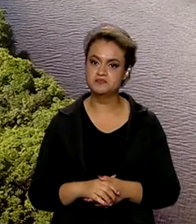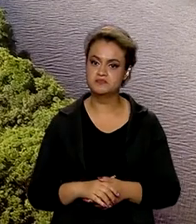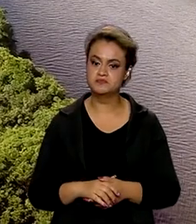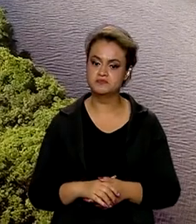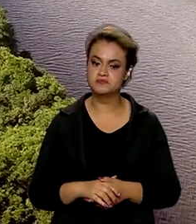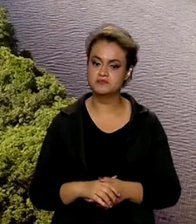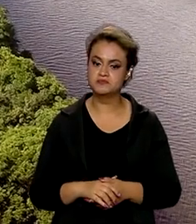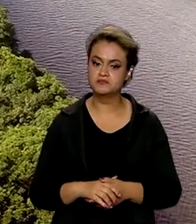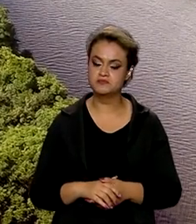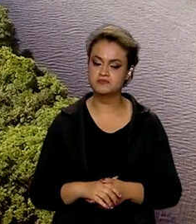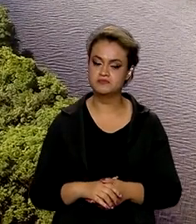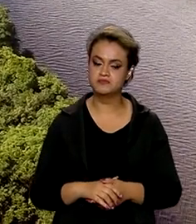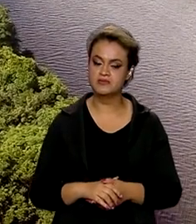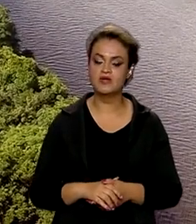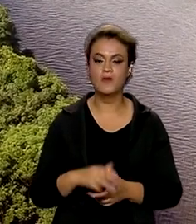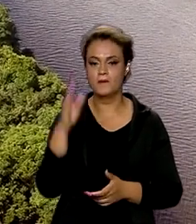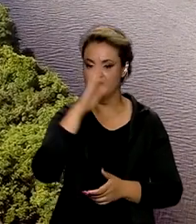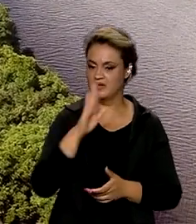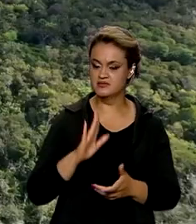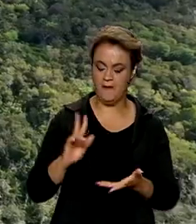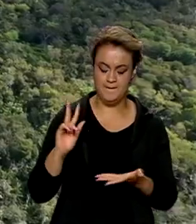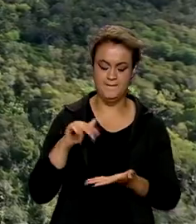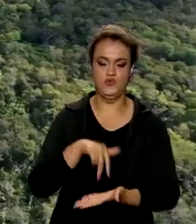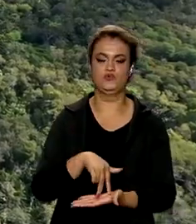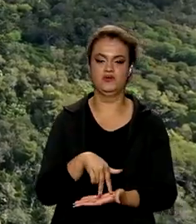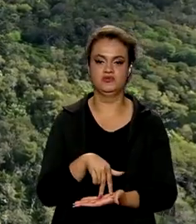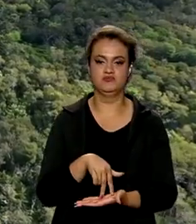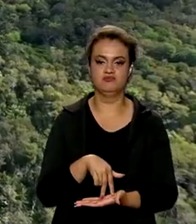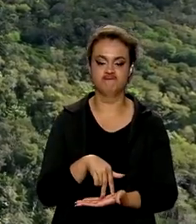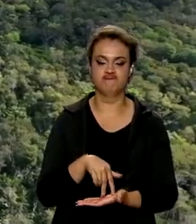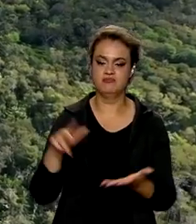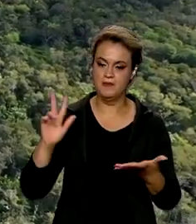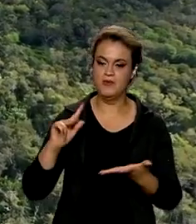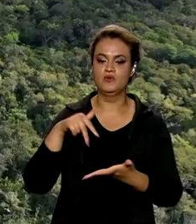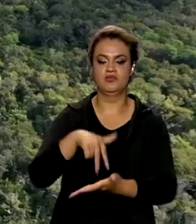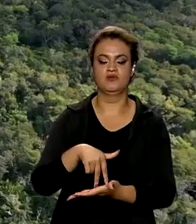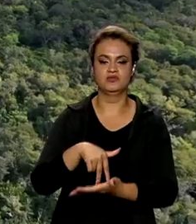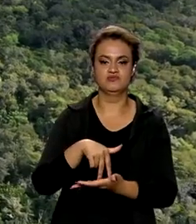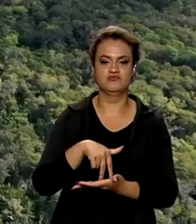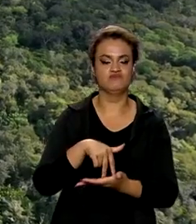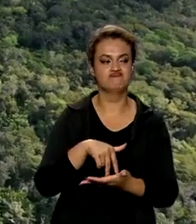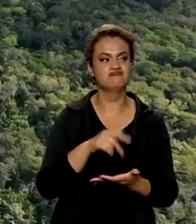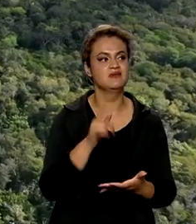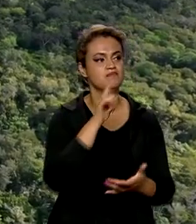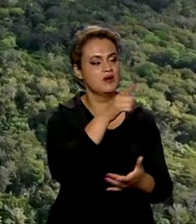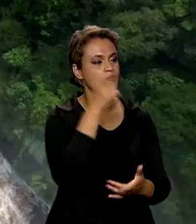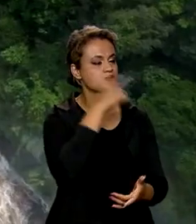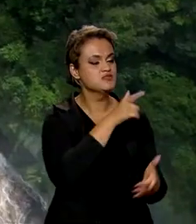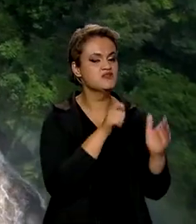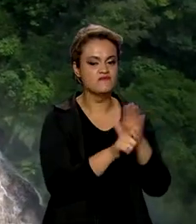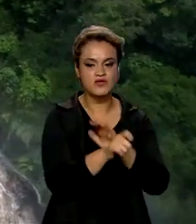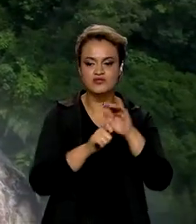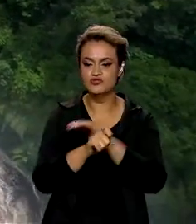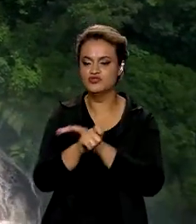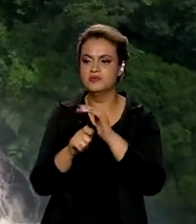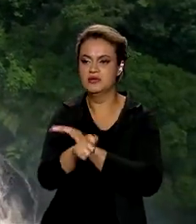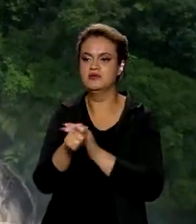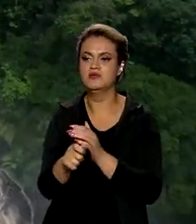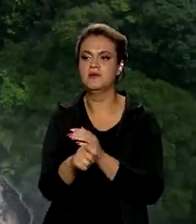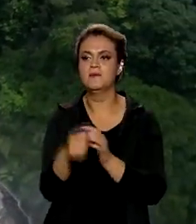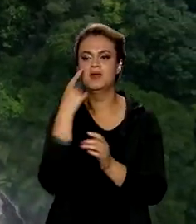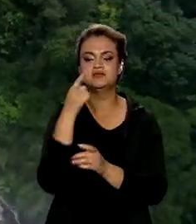ser o grande protagonista do mundo, atraindo investimento para poder